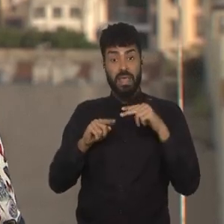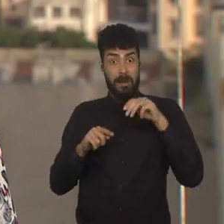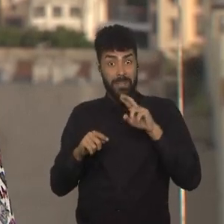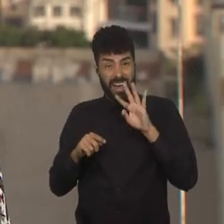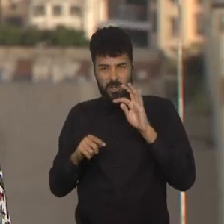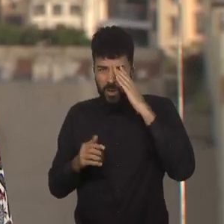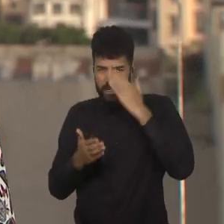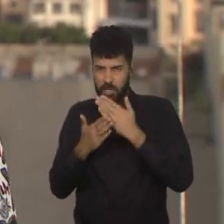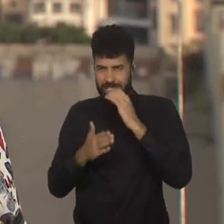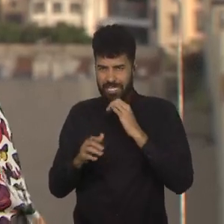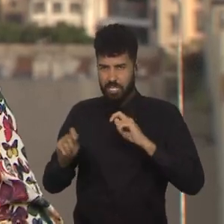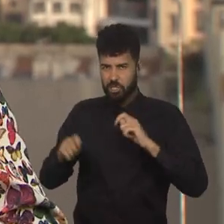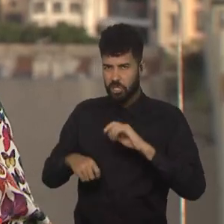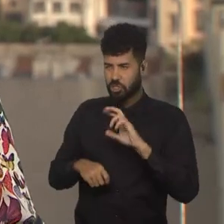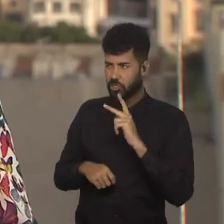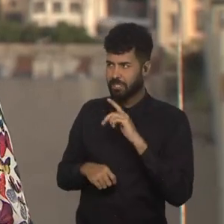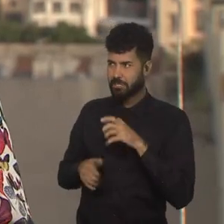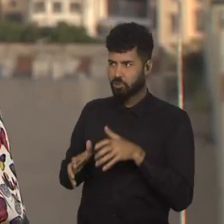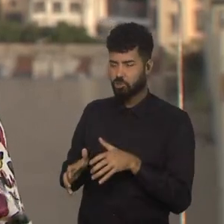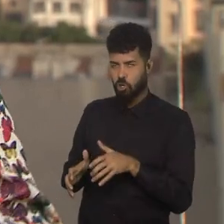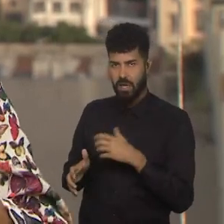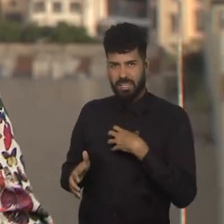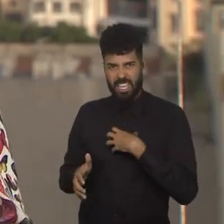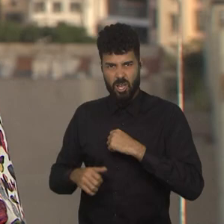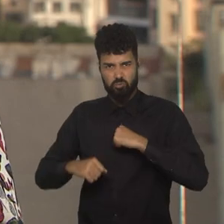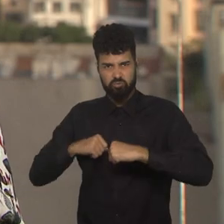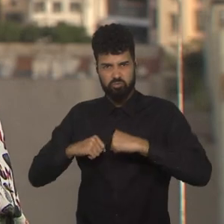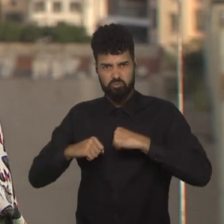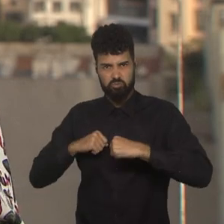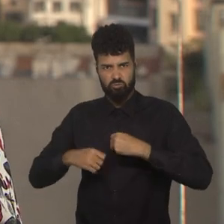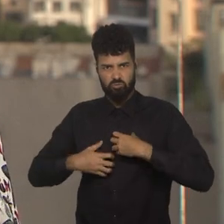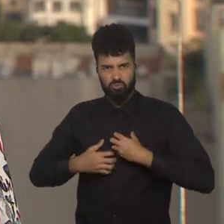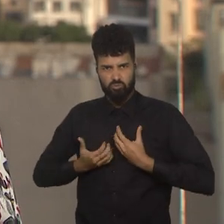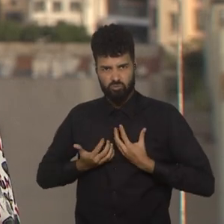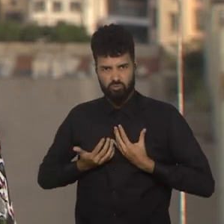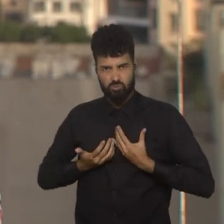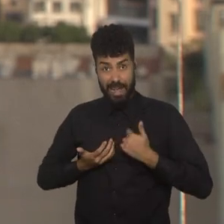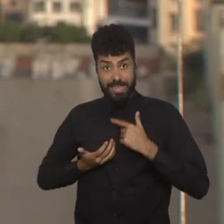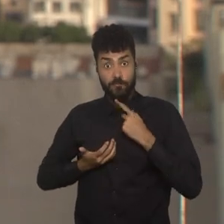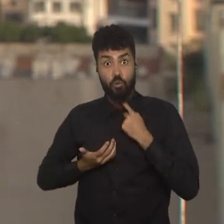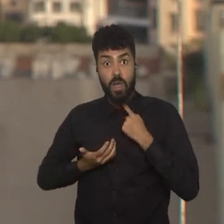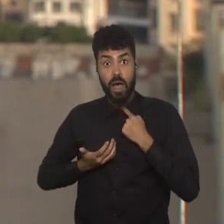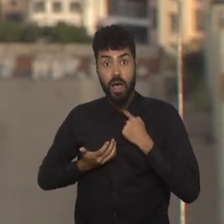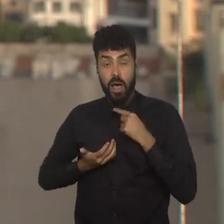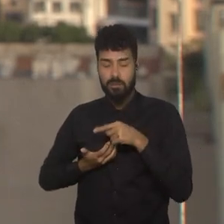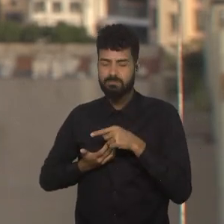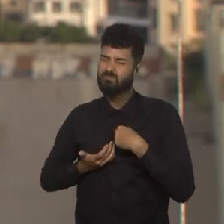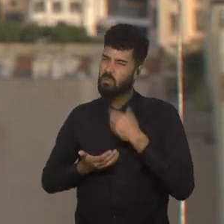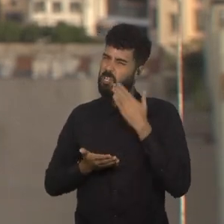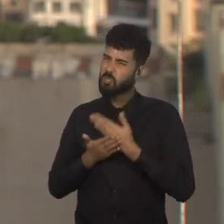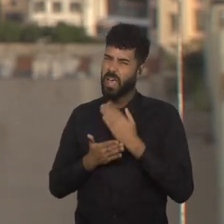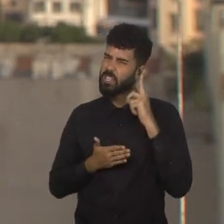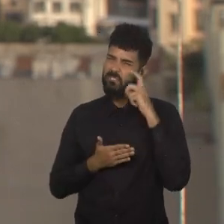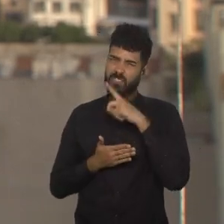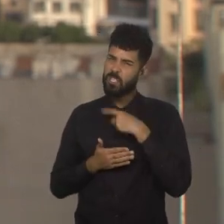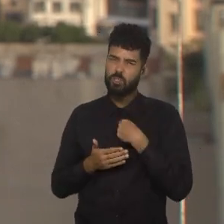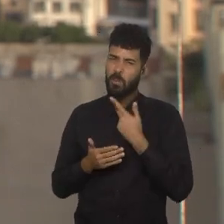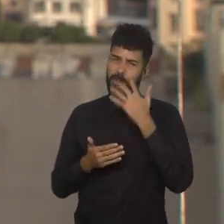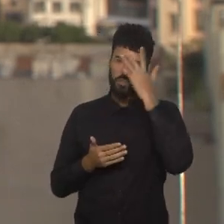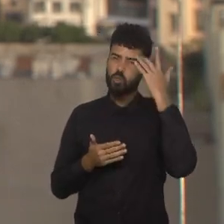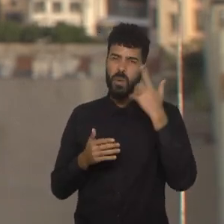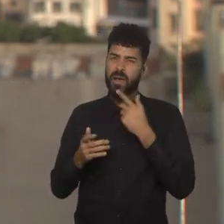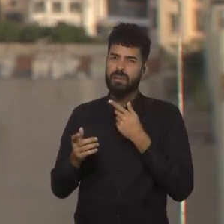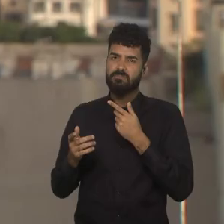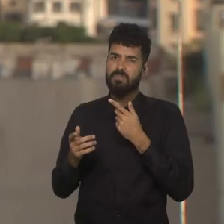se ela tiver essa chance de jogar, se ela entrar, com a garra que ela está, com a vontade que ela está, vai ser difícil segurar a Marta.